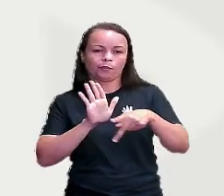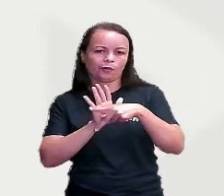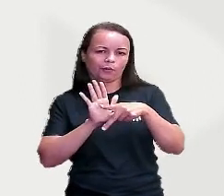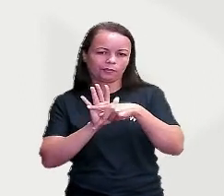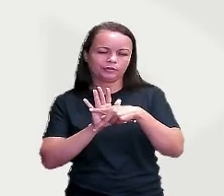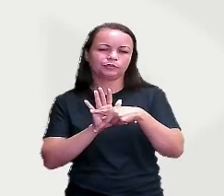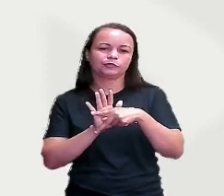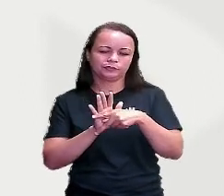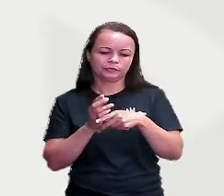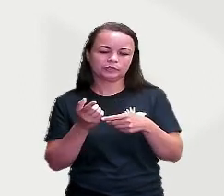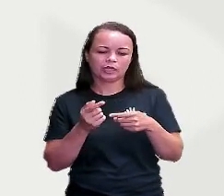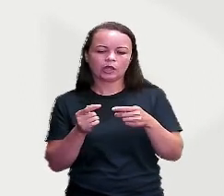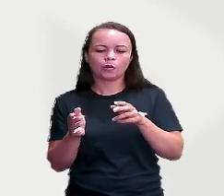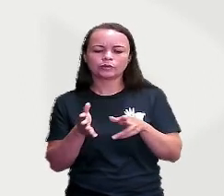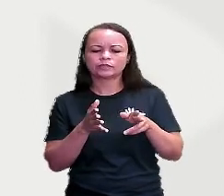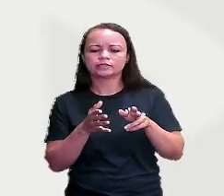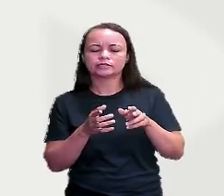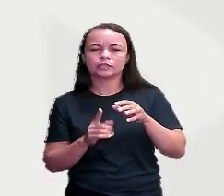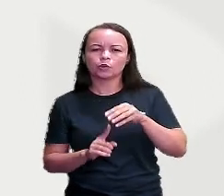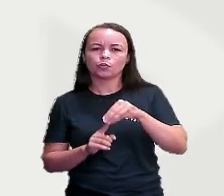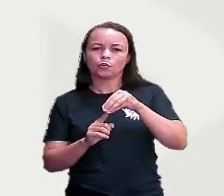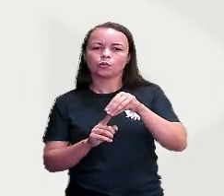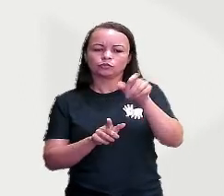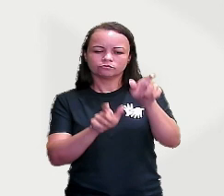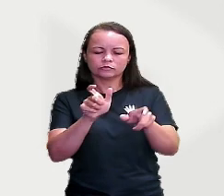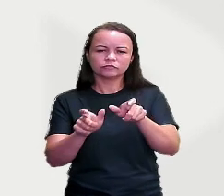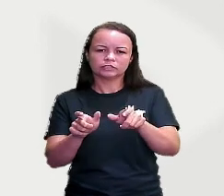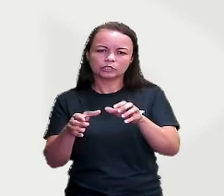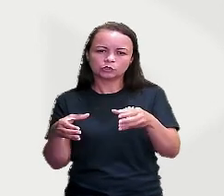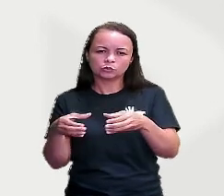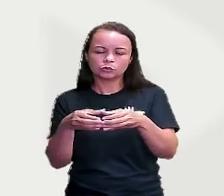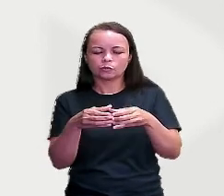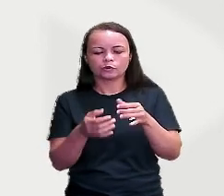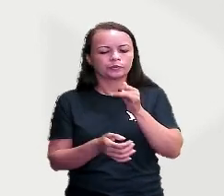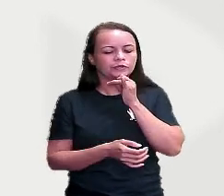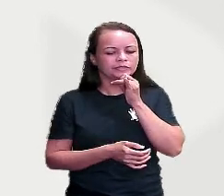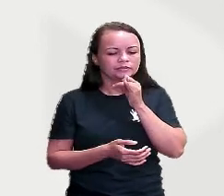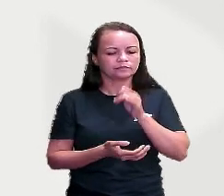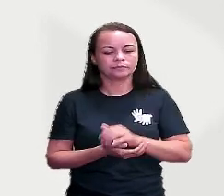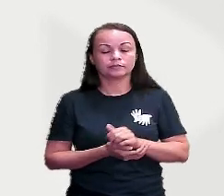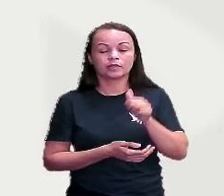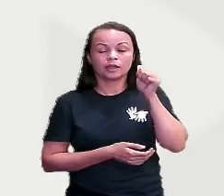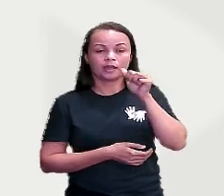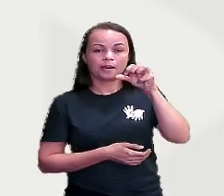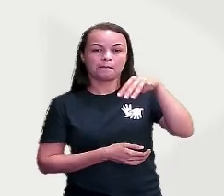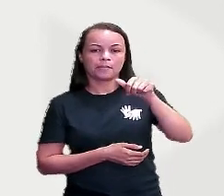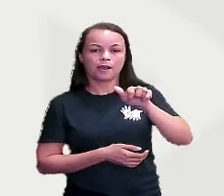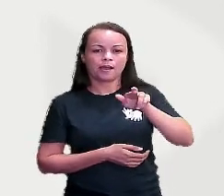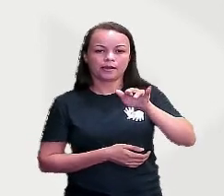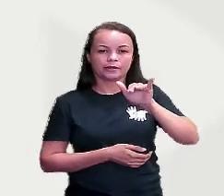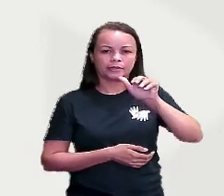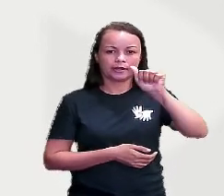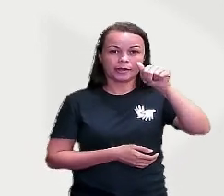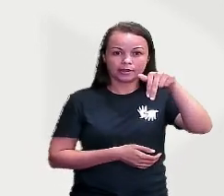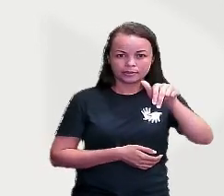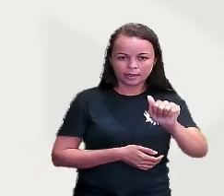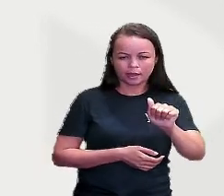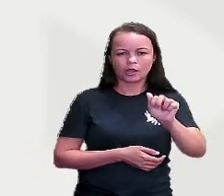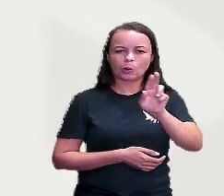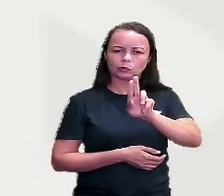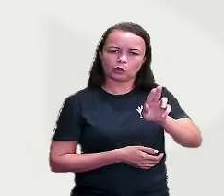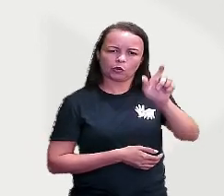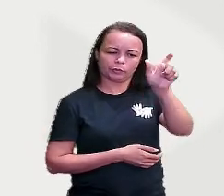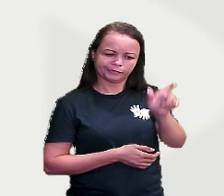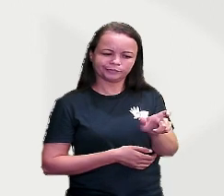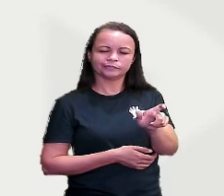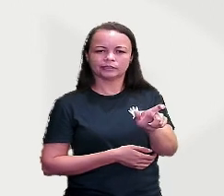o que designa o único indivíduo de um conjunto. Por exemplo, Mariana, né, é o nome aí de uma pessoa. Então,